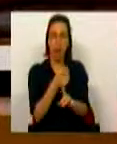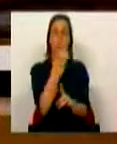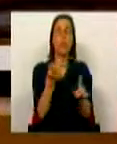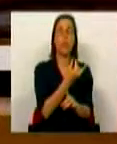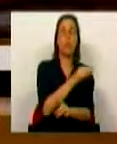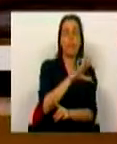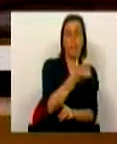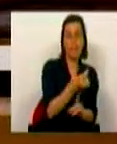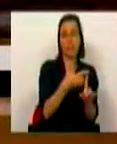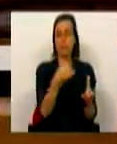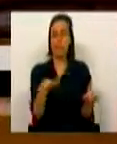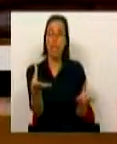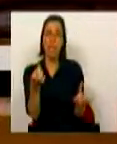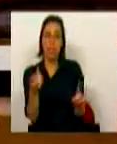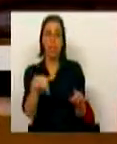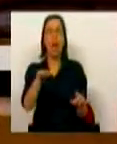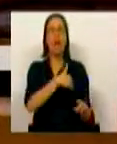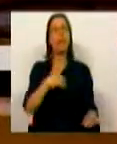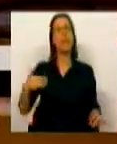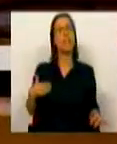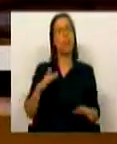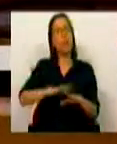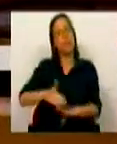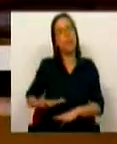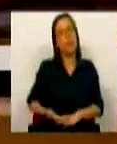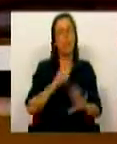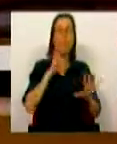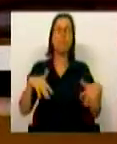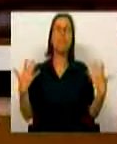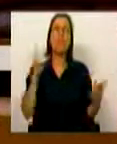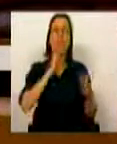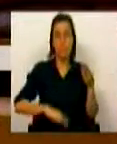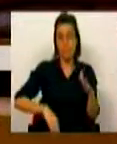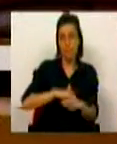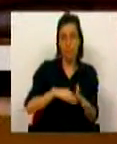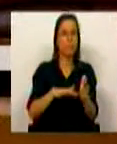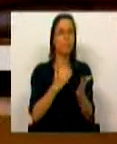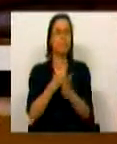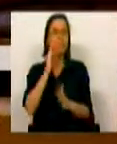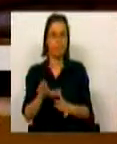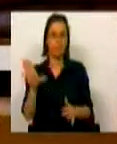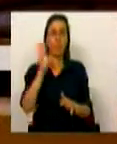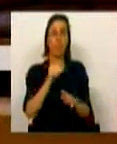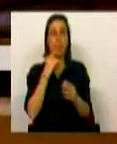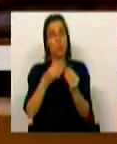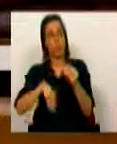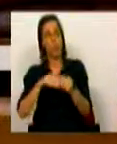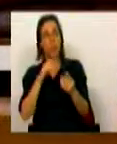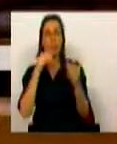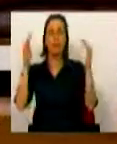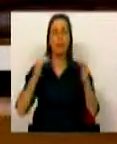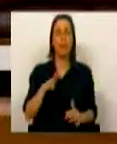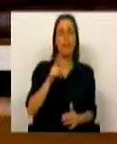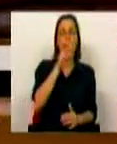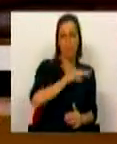2015 e 2019 na saúde. É um reforço que permite atingir o valor máximo de sempre e mais do que compensar a redução de